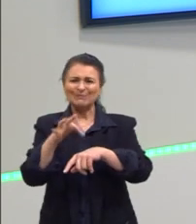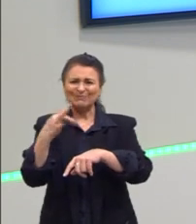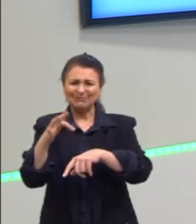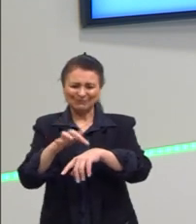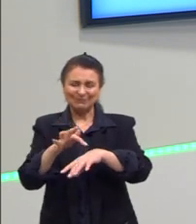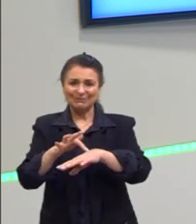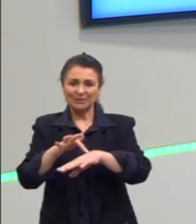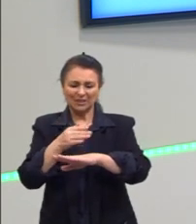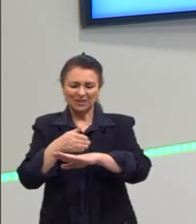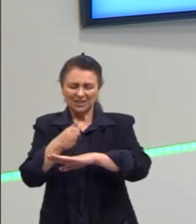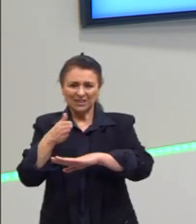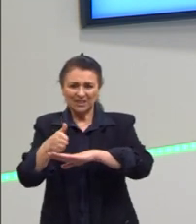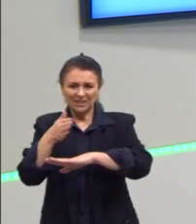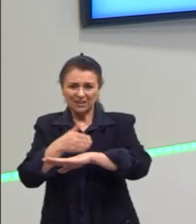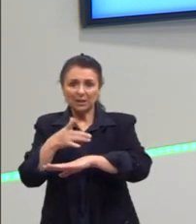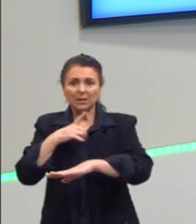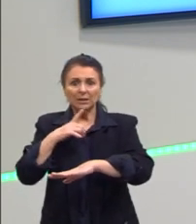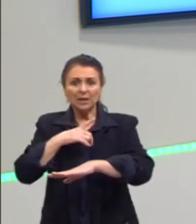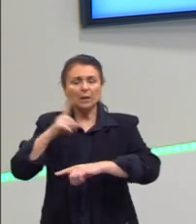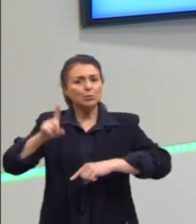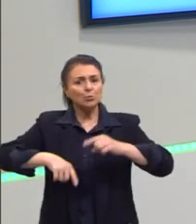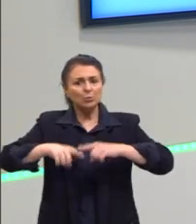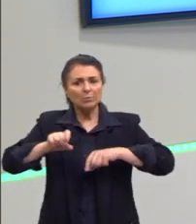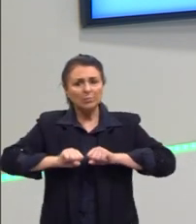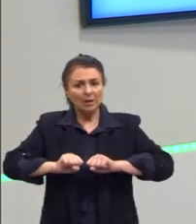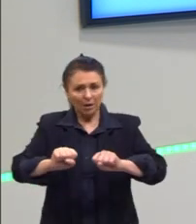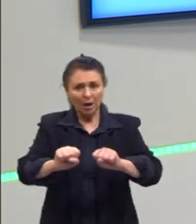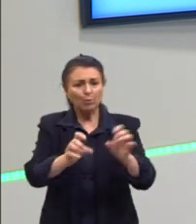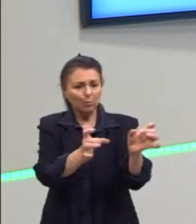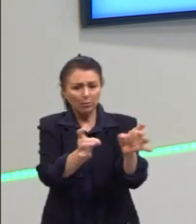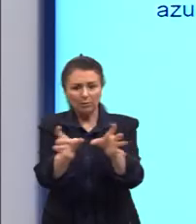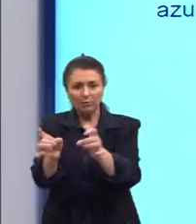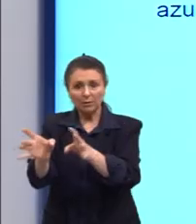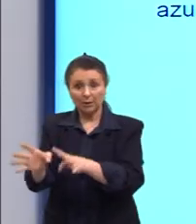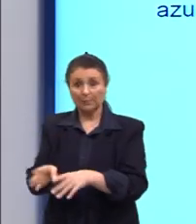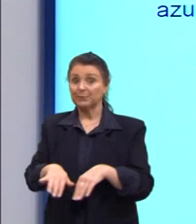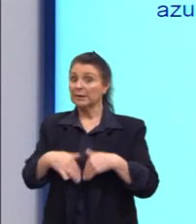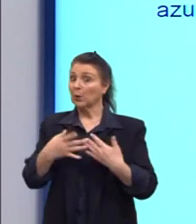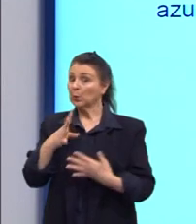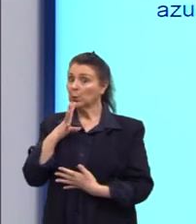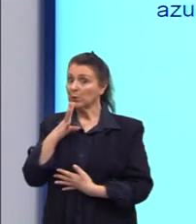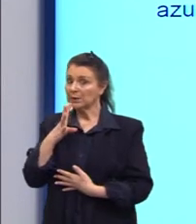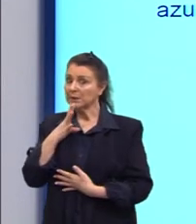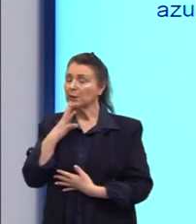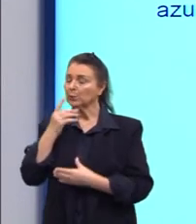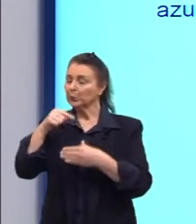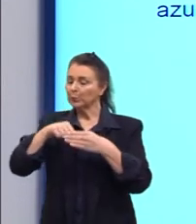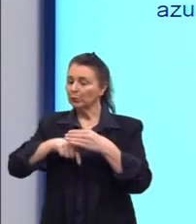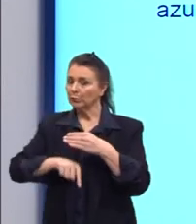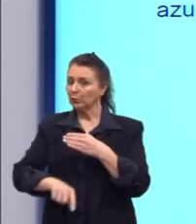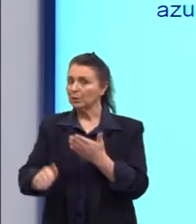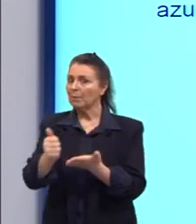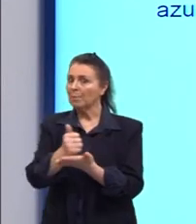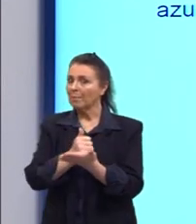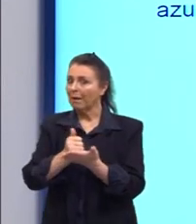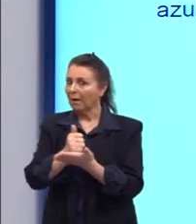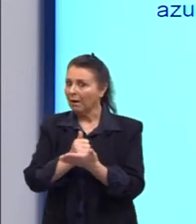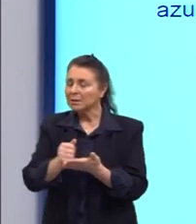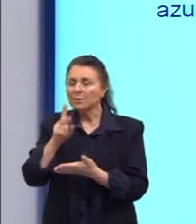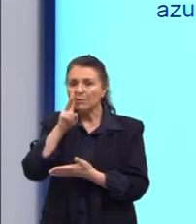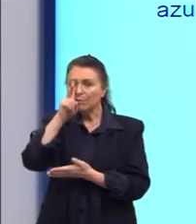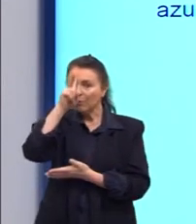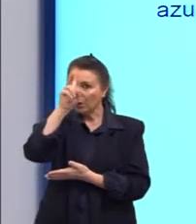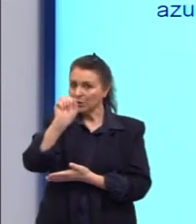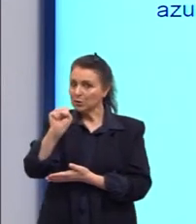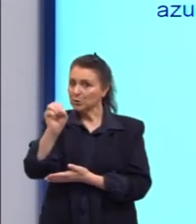E é um produto que é vendido em supermercado. Então, conhecendo a nossa soda, se ela é uma base forte, ela é uma base,